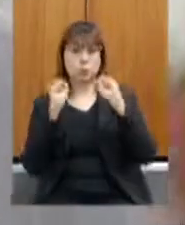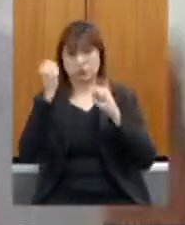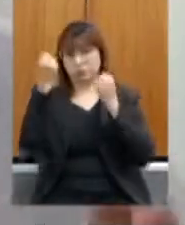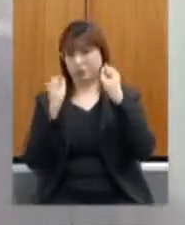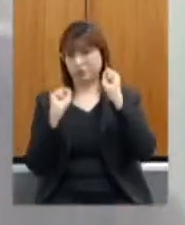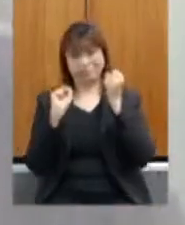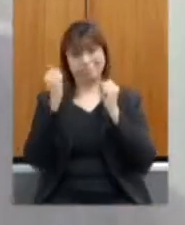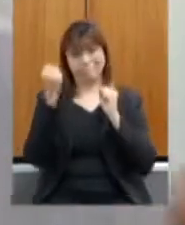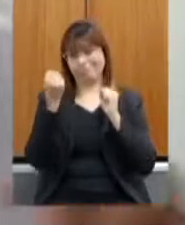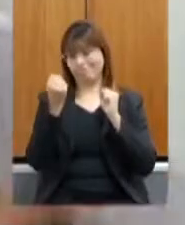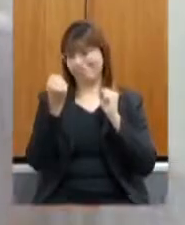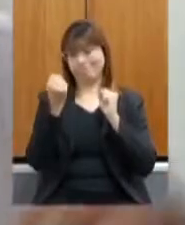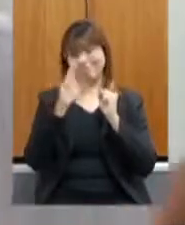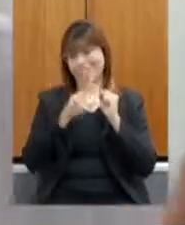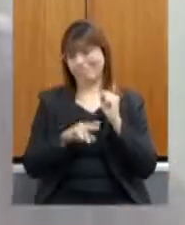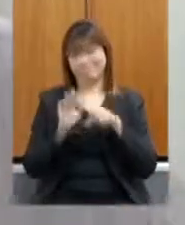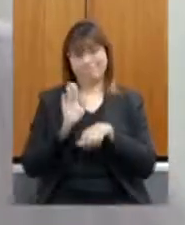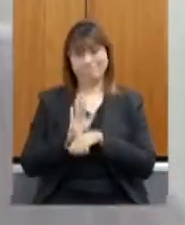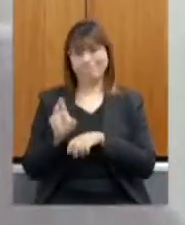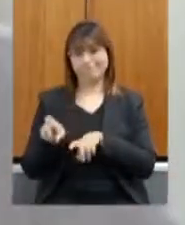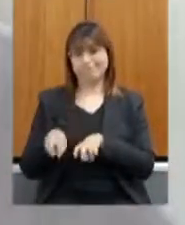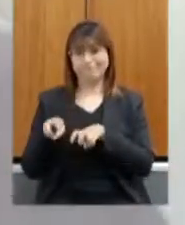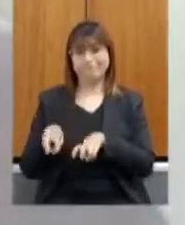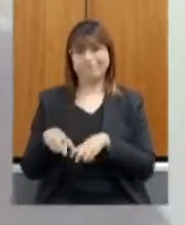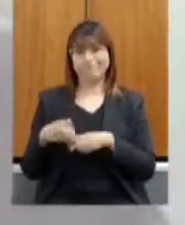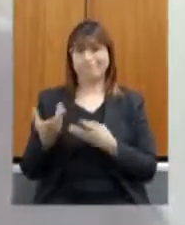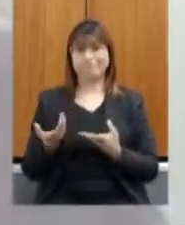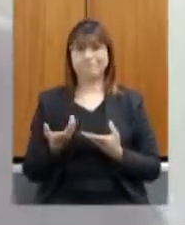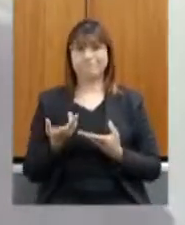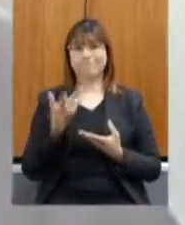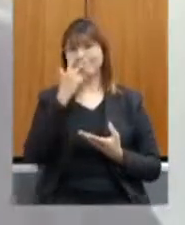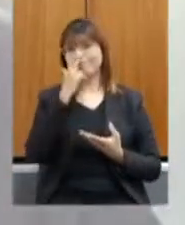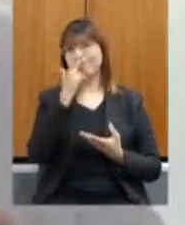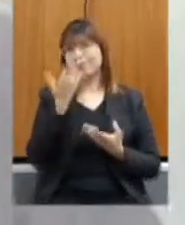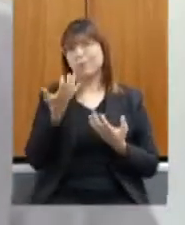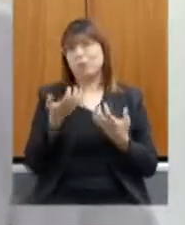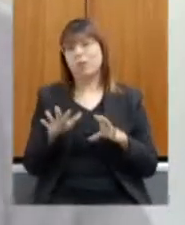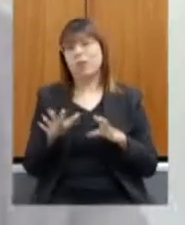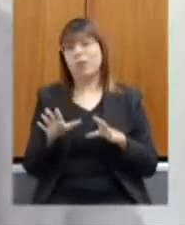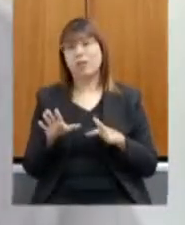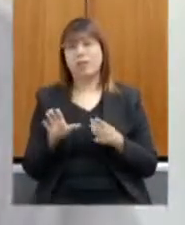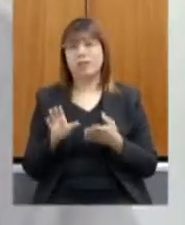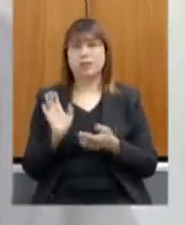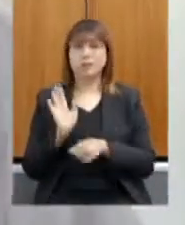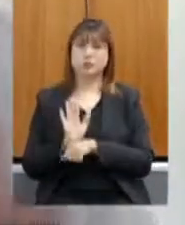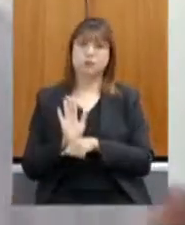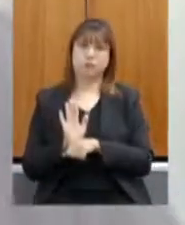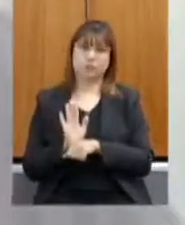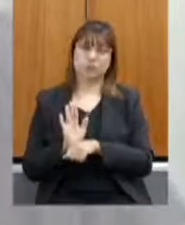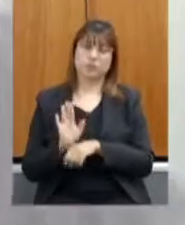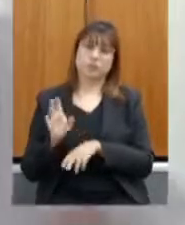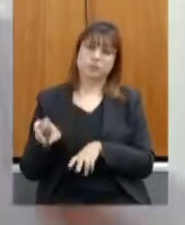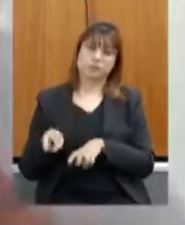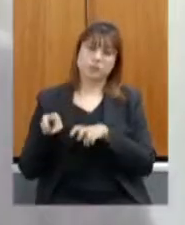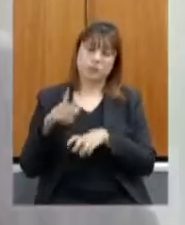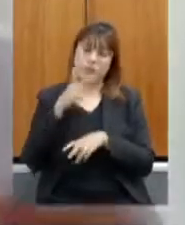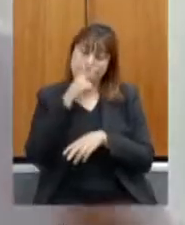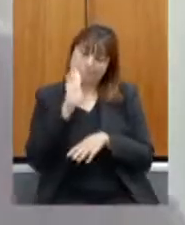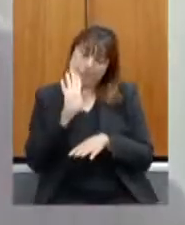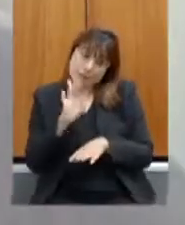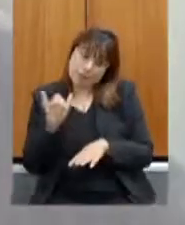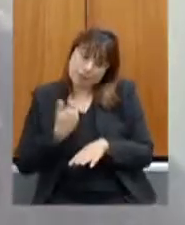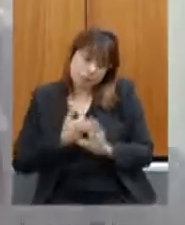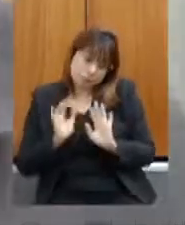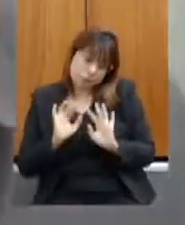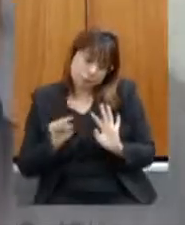mas não prioriza parece que não querem investir na área rural pelo menos é essa informação que foi